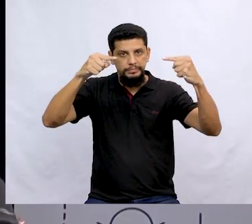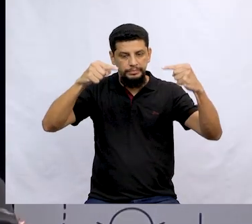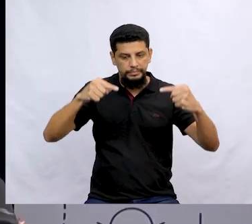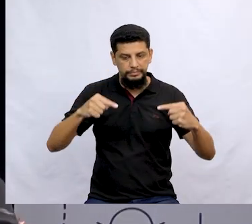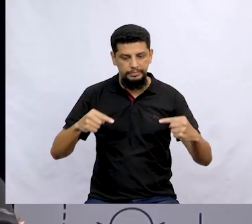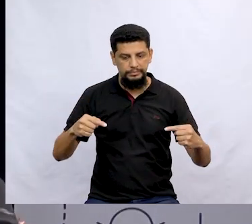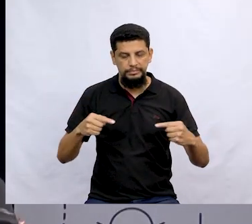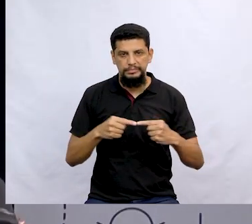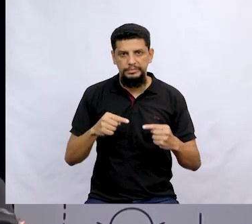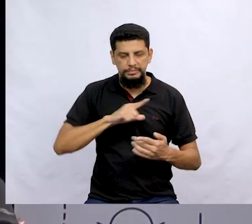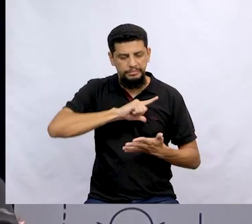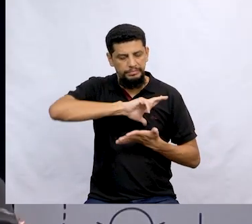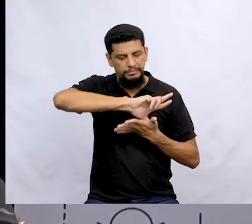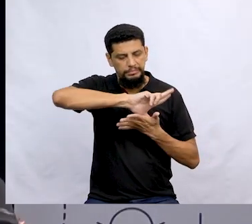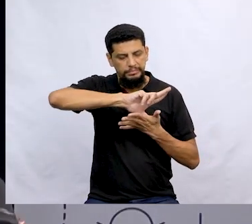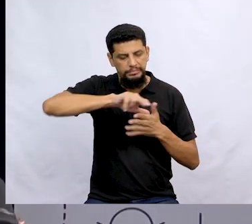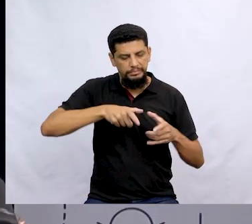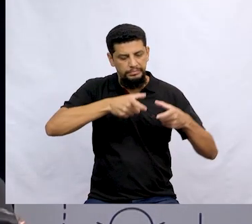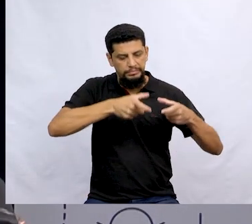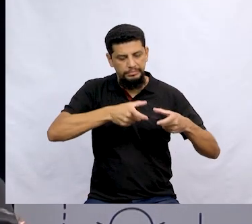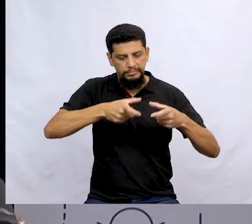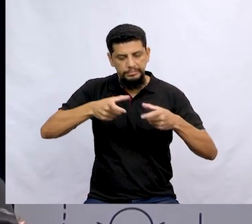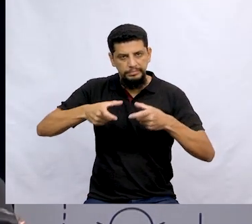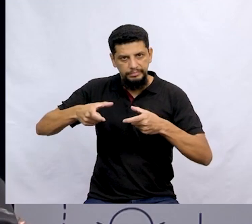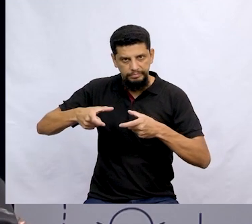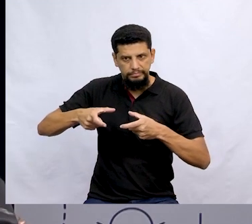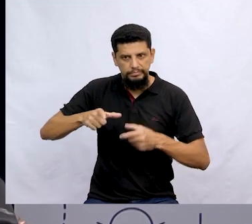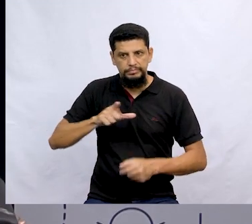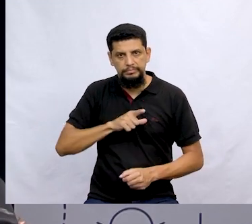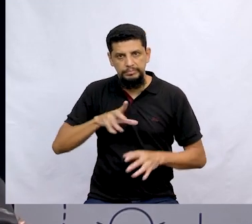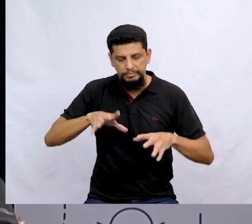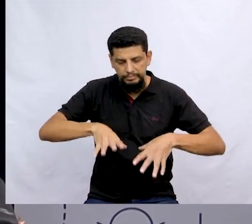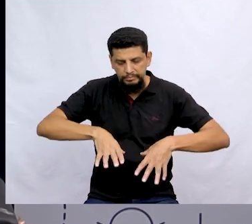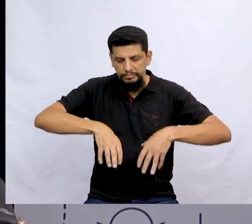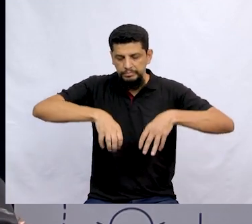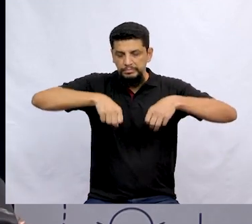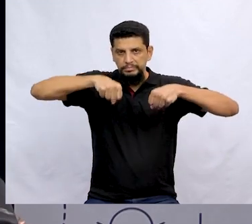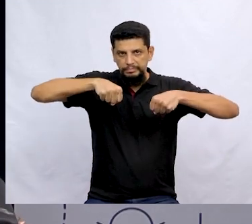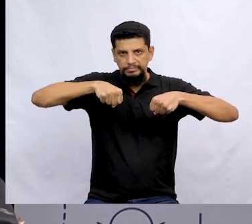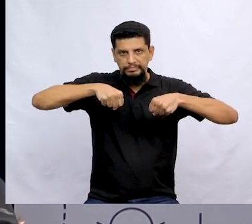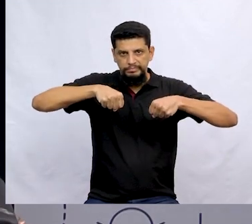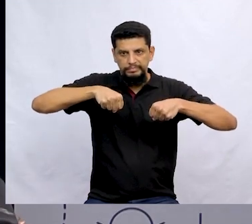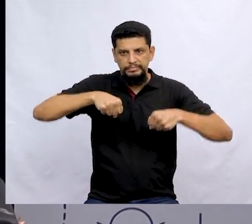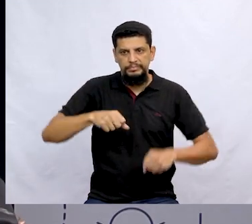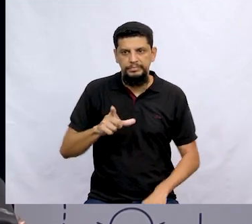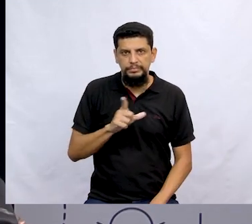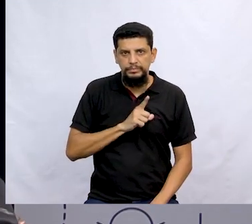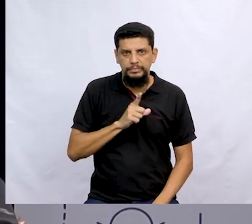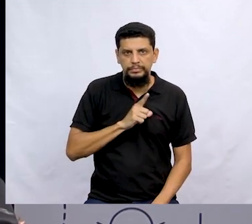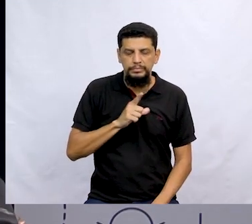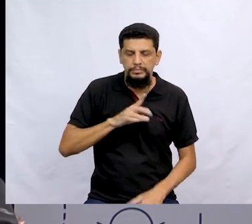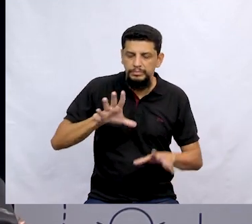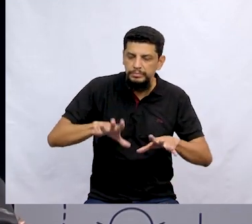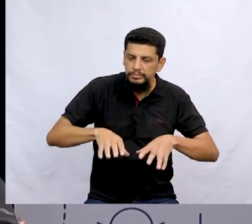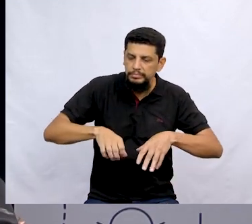vários espaços ali que nós vamos passar por eles. Tem um castelo mal-assombrado. Tem um castelo que pode